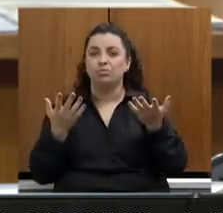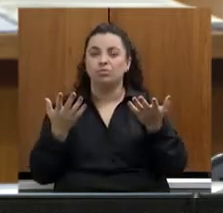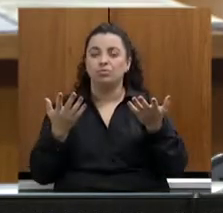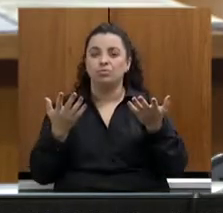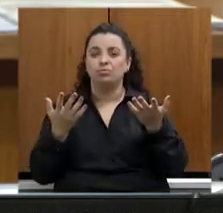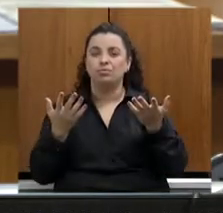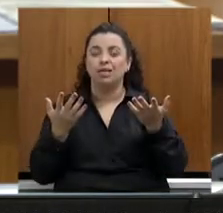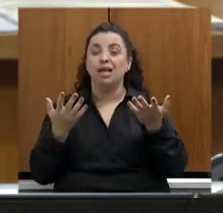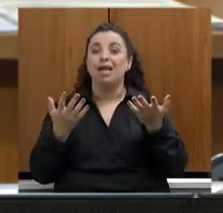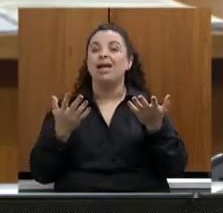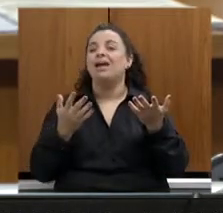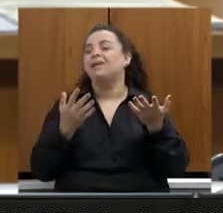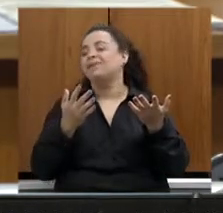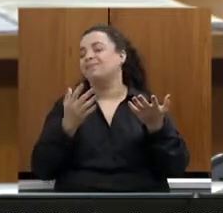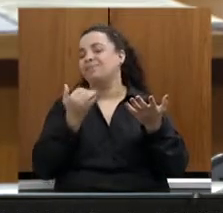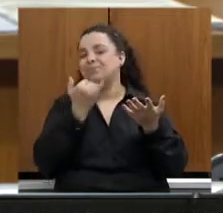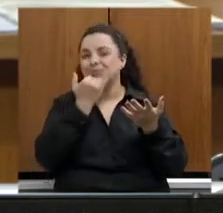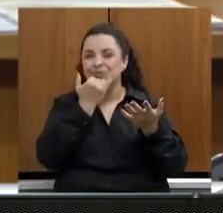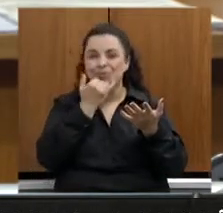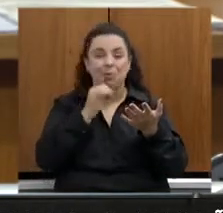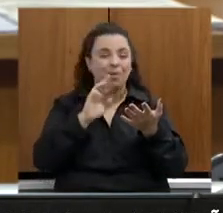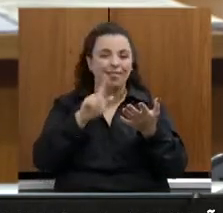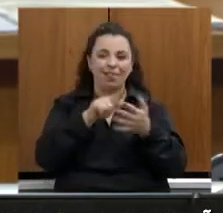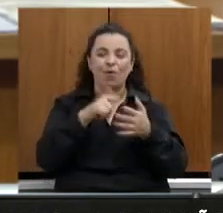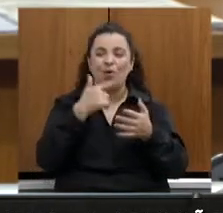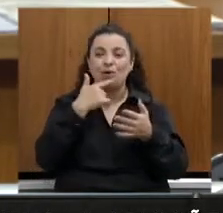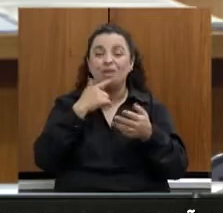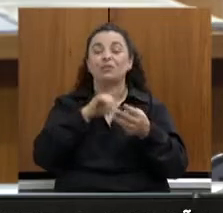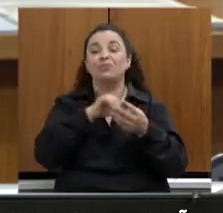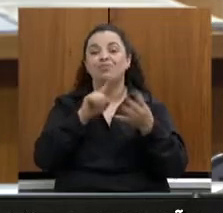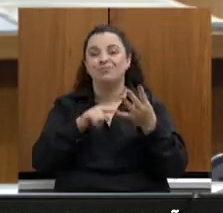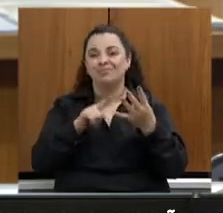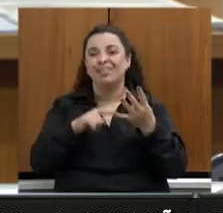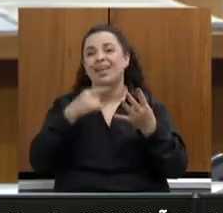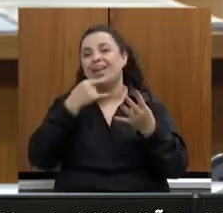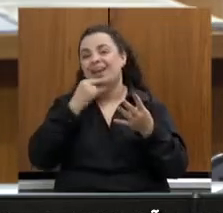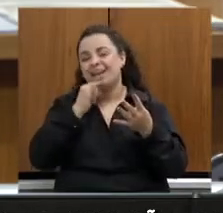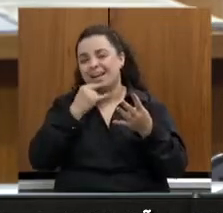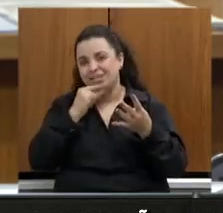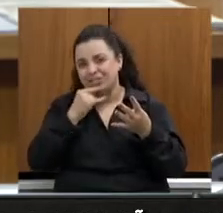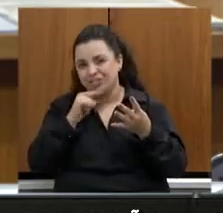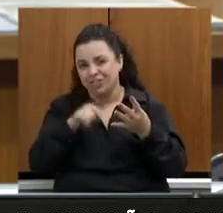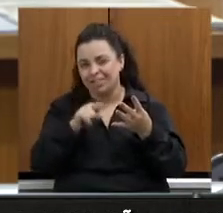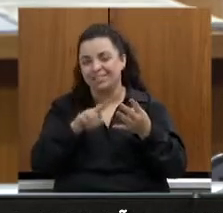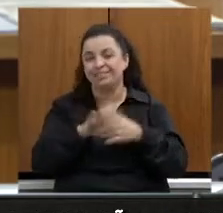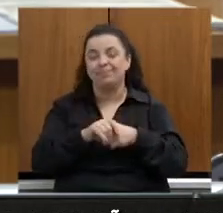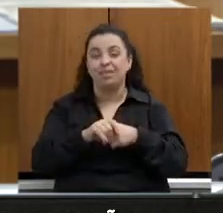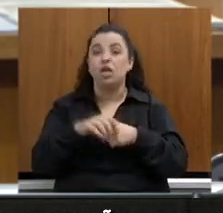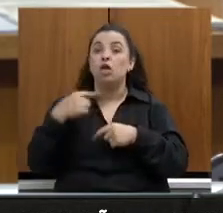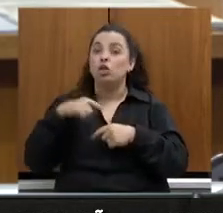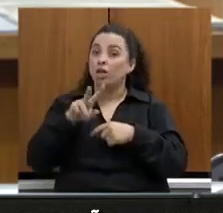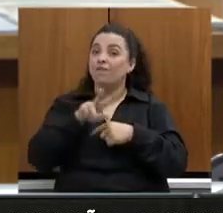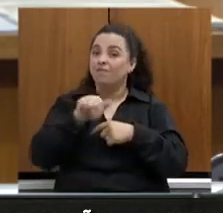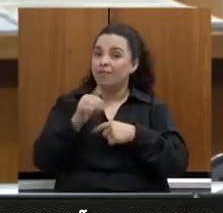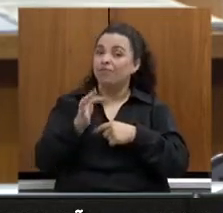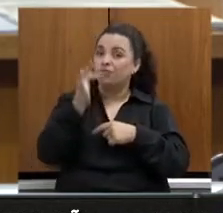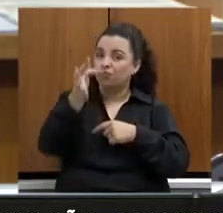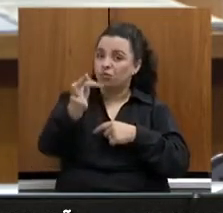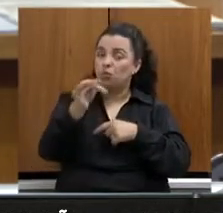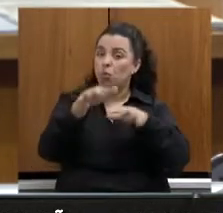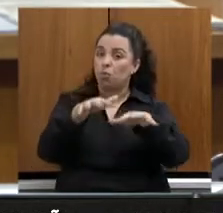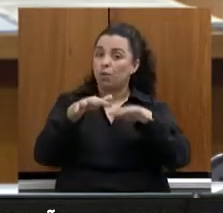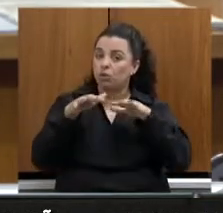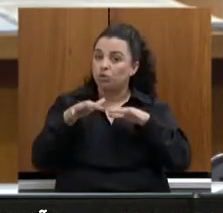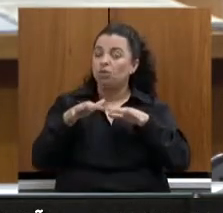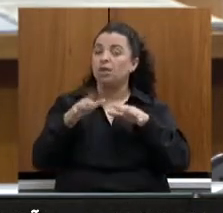cachaça. Então, inclusive, pedimos, nós vamos fazer aqui uma audiência para discutir a questão da cachaça, como fator